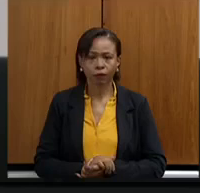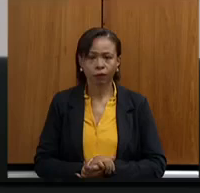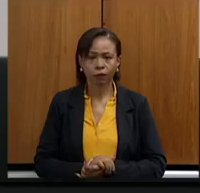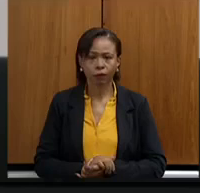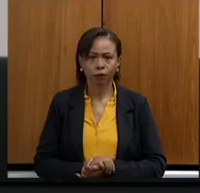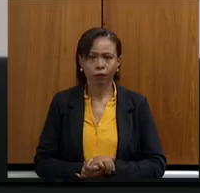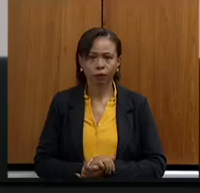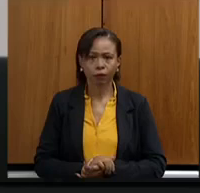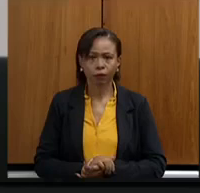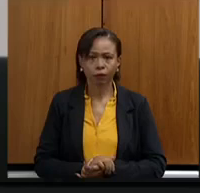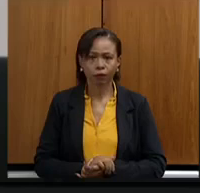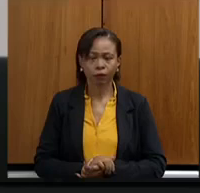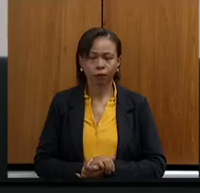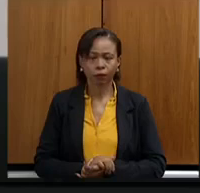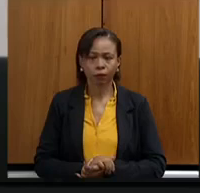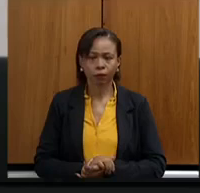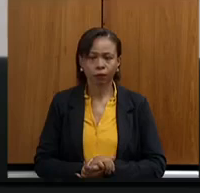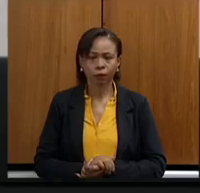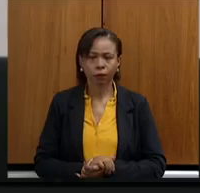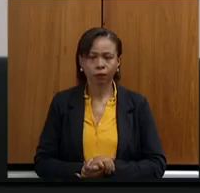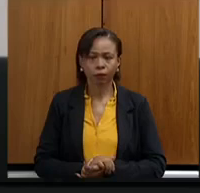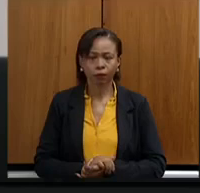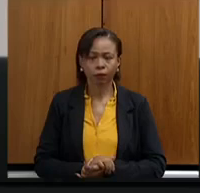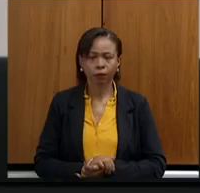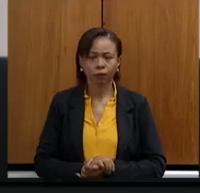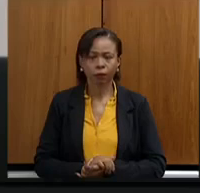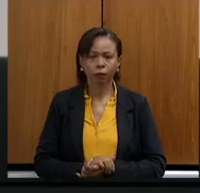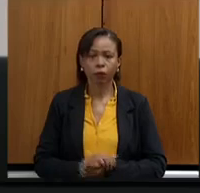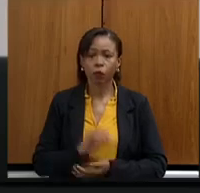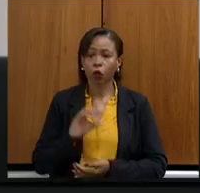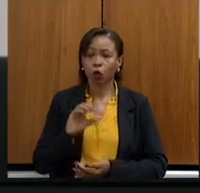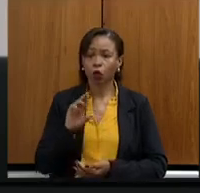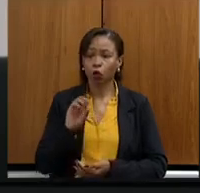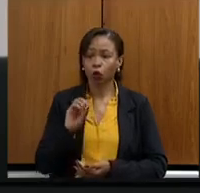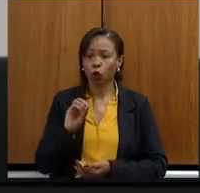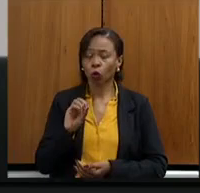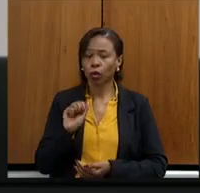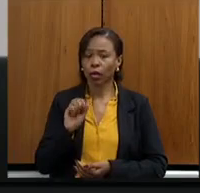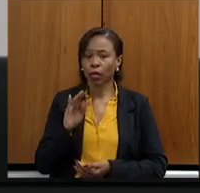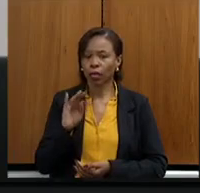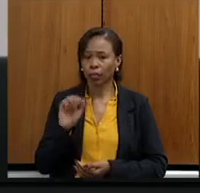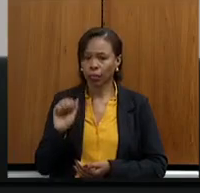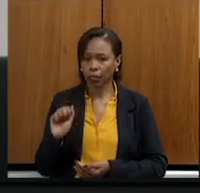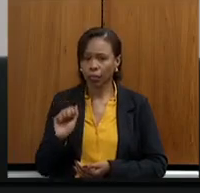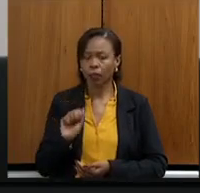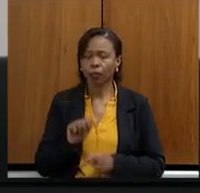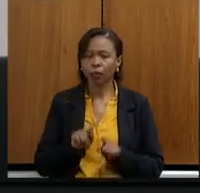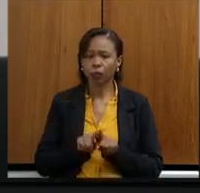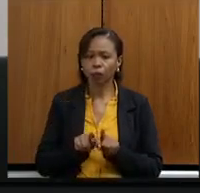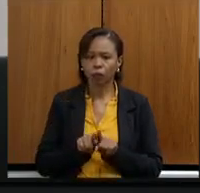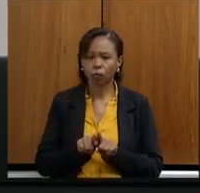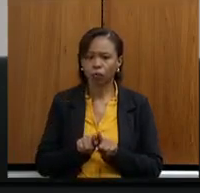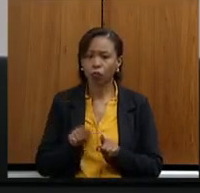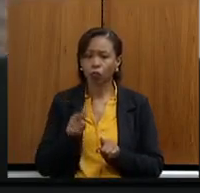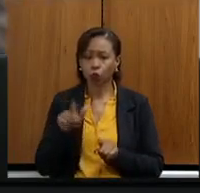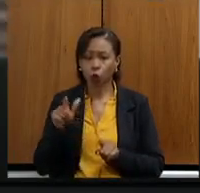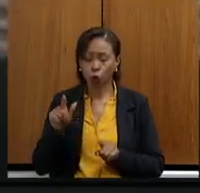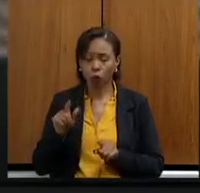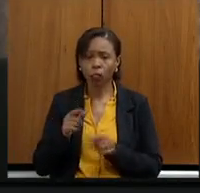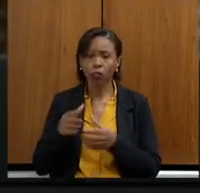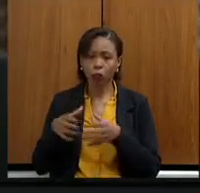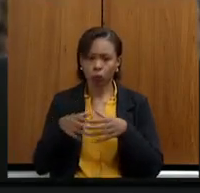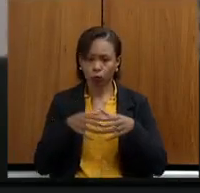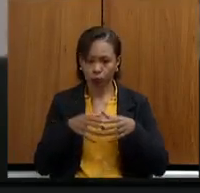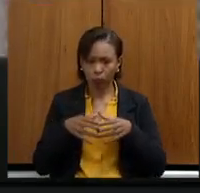no município de Januária, comunidade quilombola Croatá, Cabano, Gabileira e Alegre II, no município de São